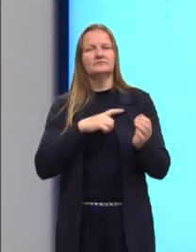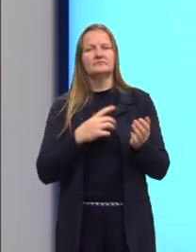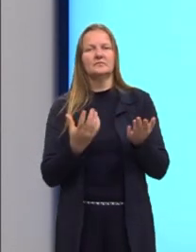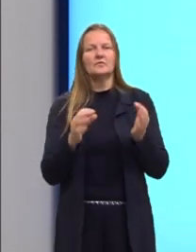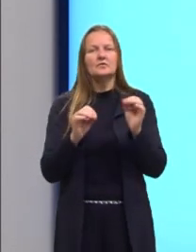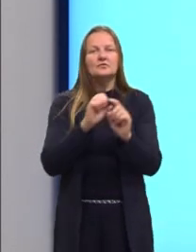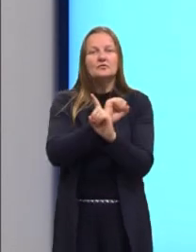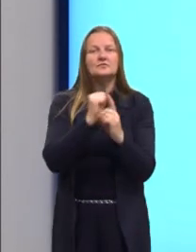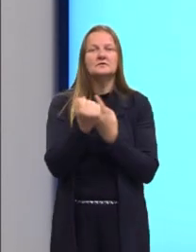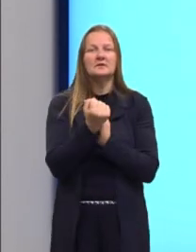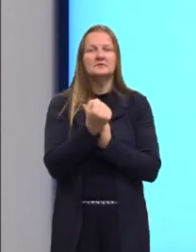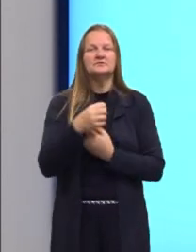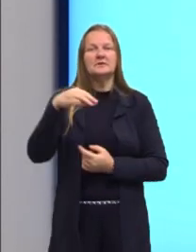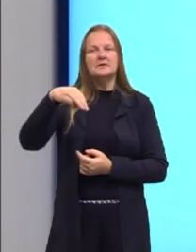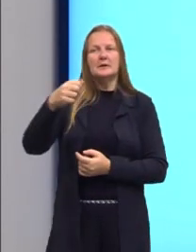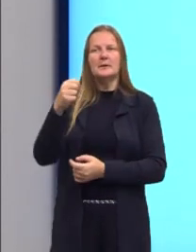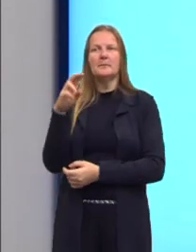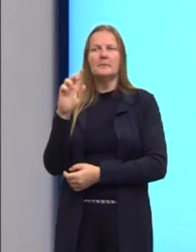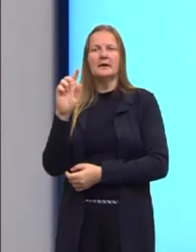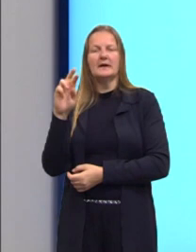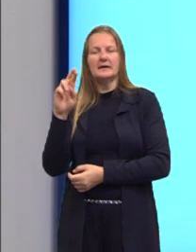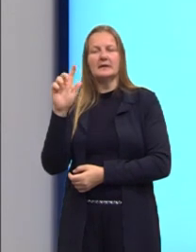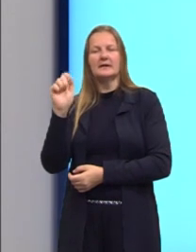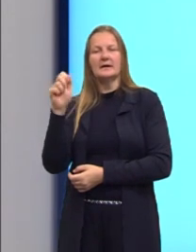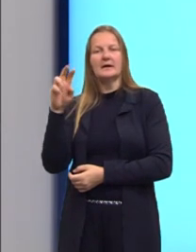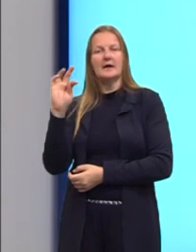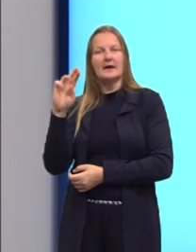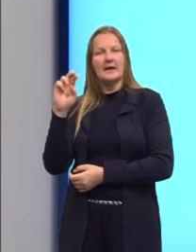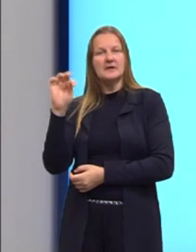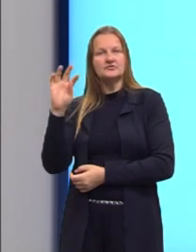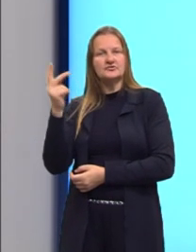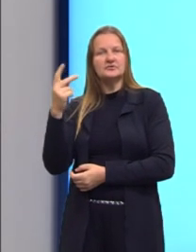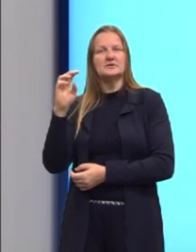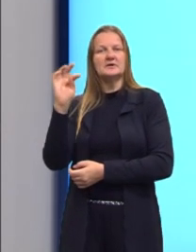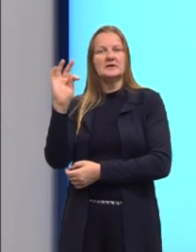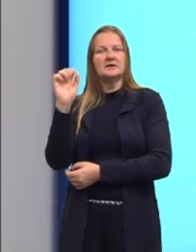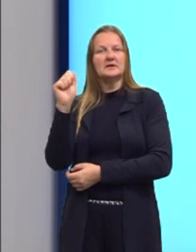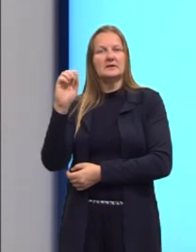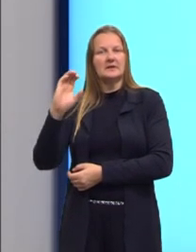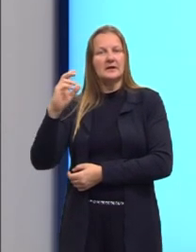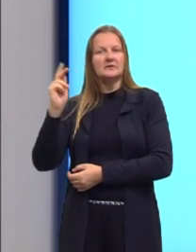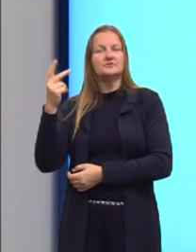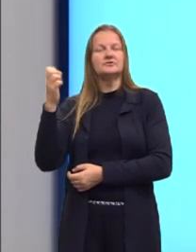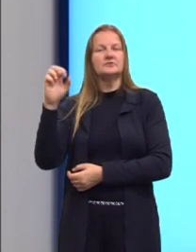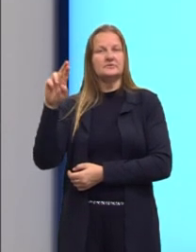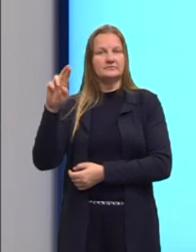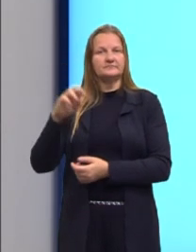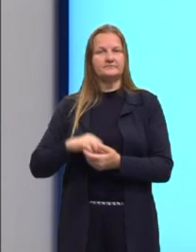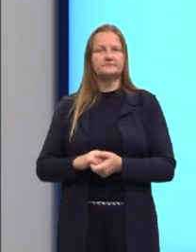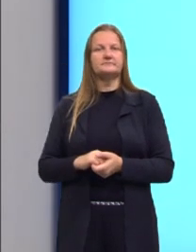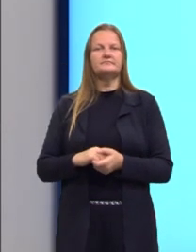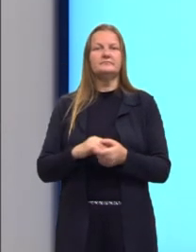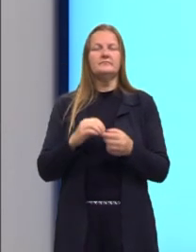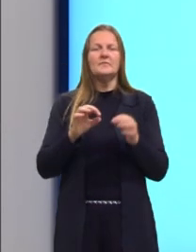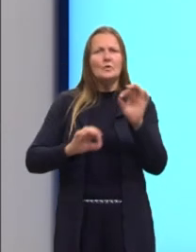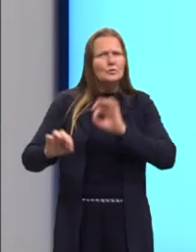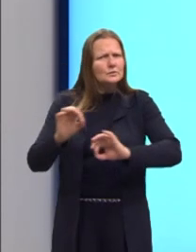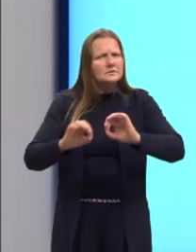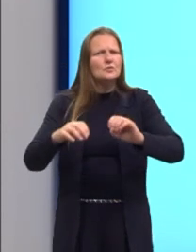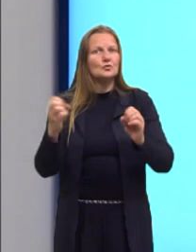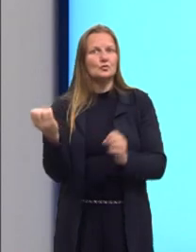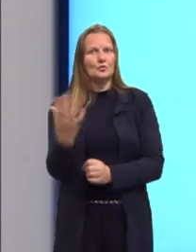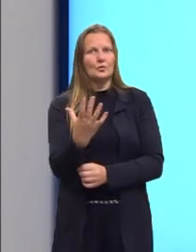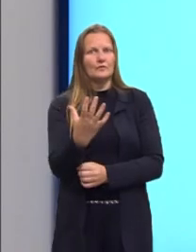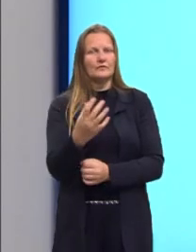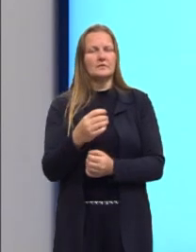leis trabalhistas sendo flexibilizadas, vão ter essas relações. Eu trago, justamente, como